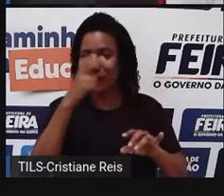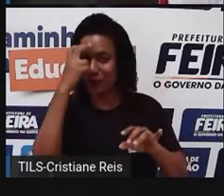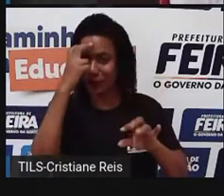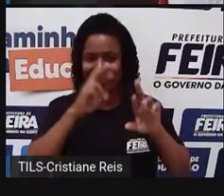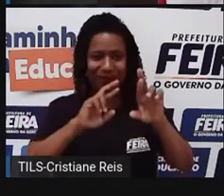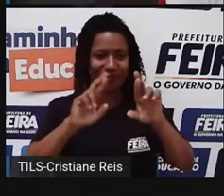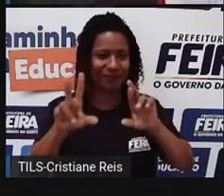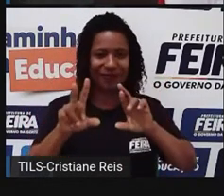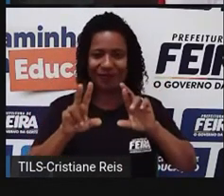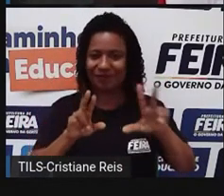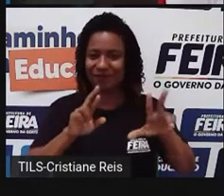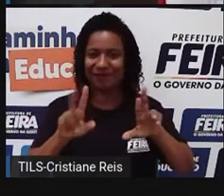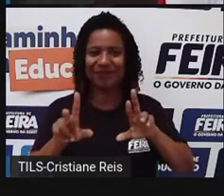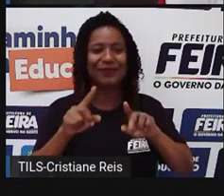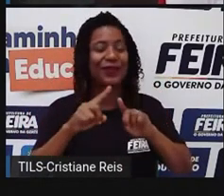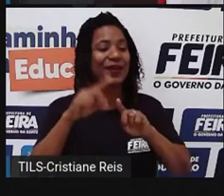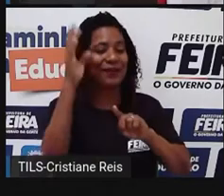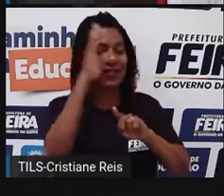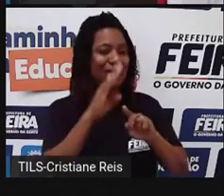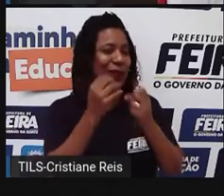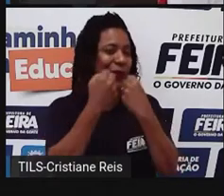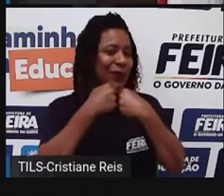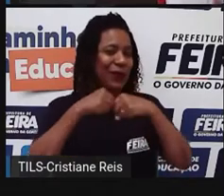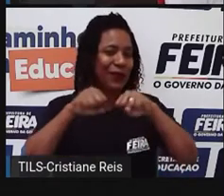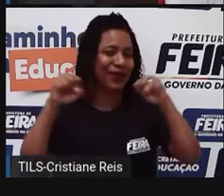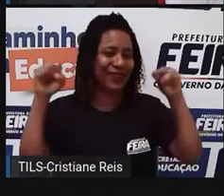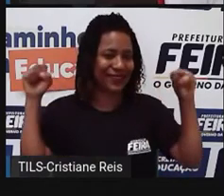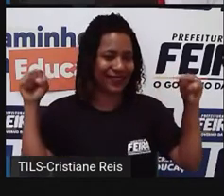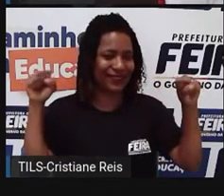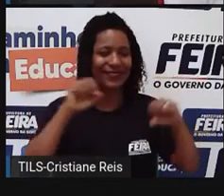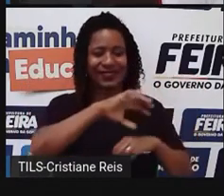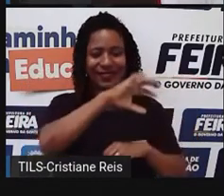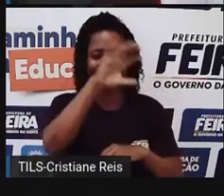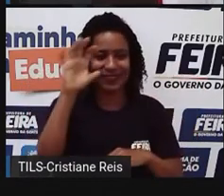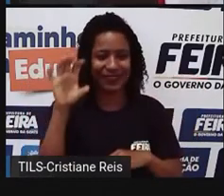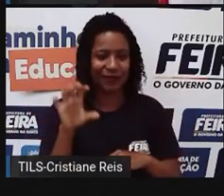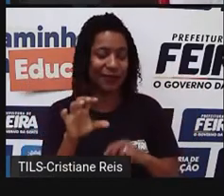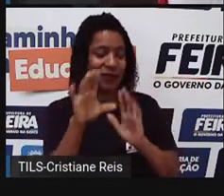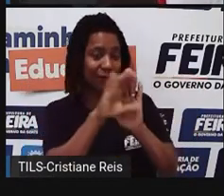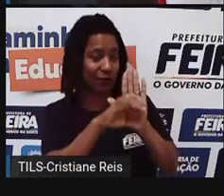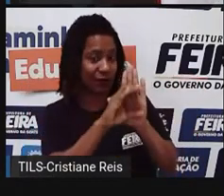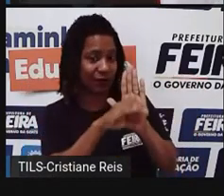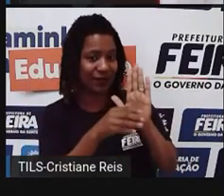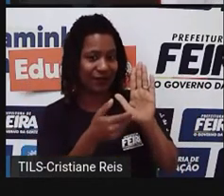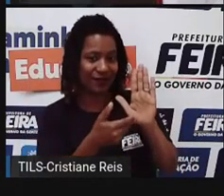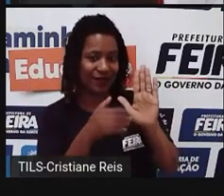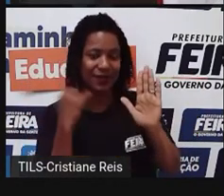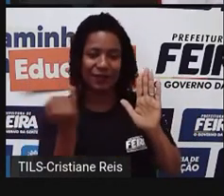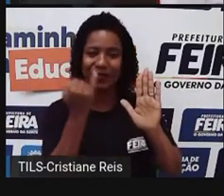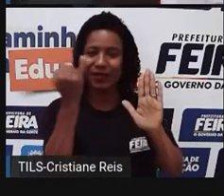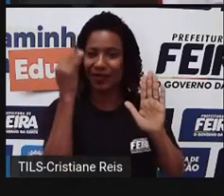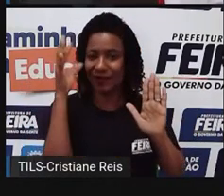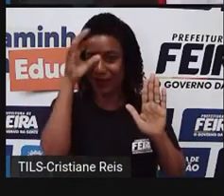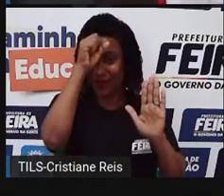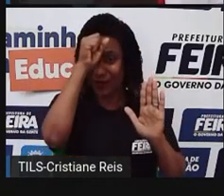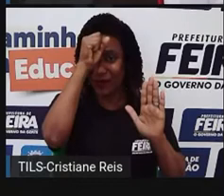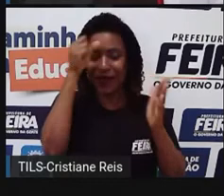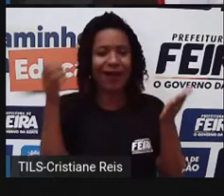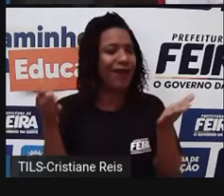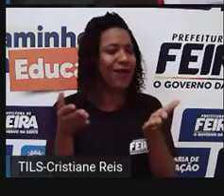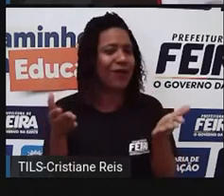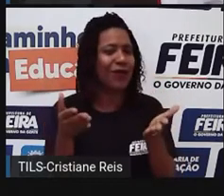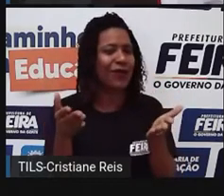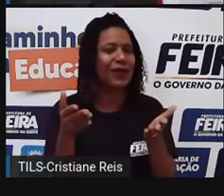a nossa, né. Então, vamos lá, agora que eu já aprendi esses conceitozinhos importantes dentro da geopolítica, vamos